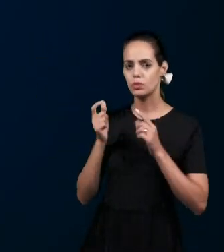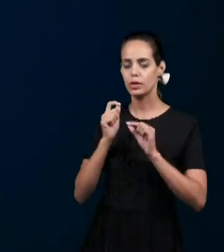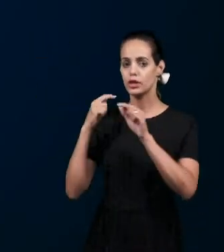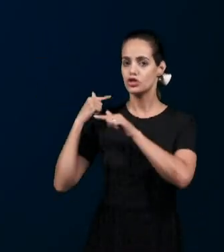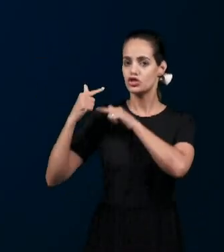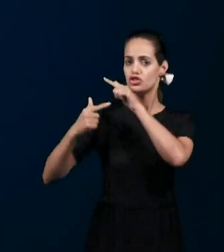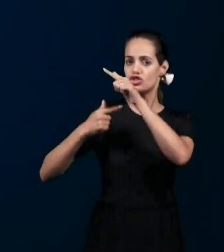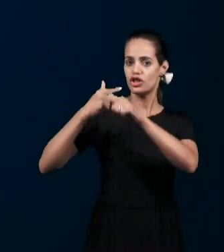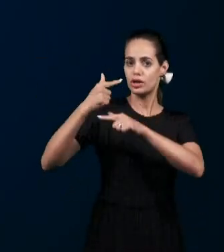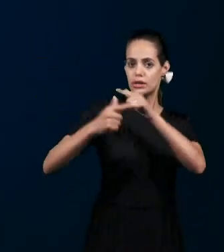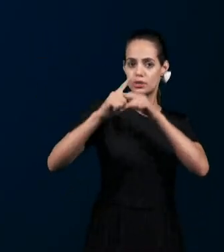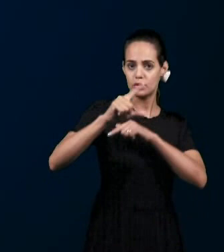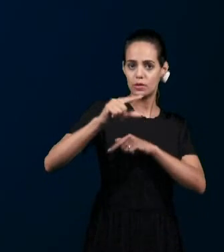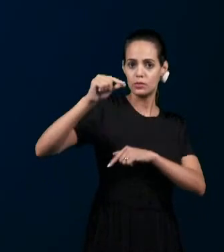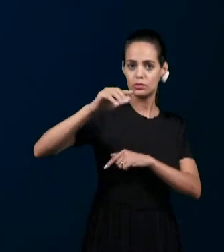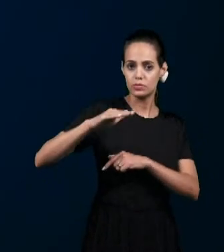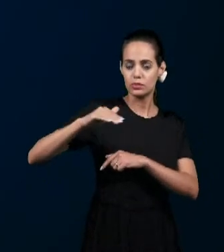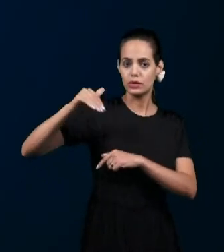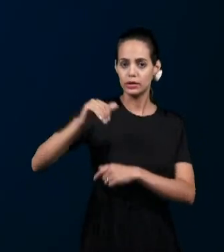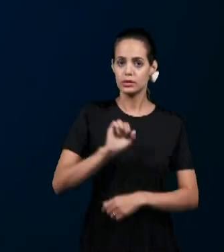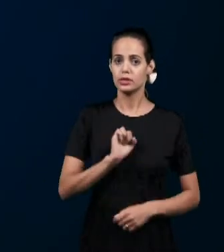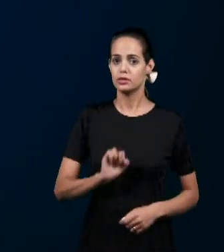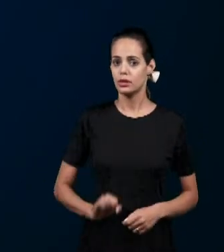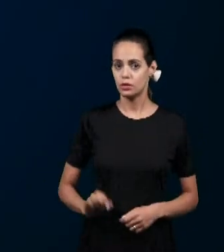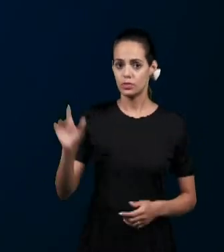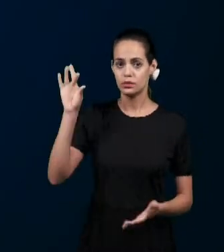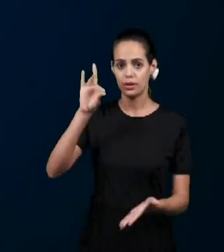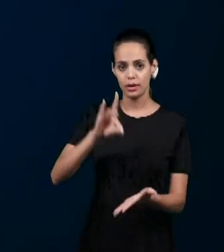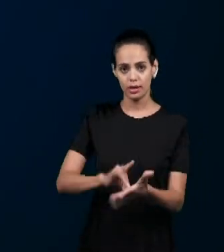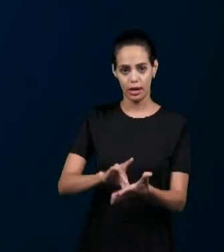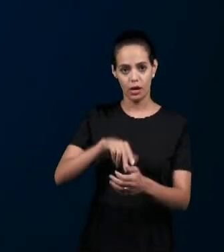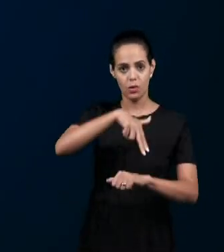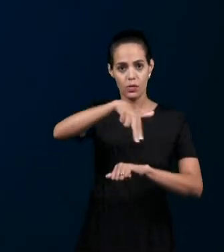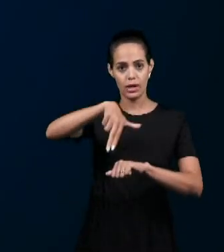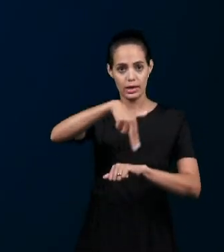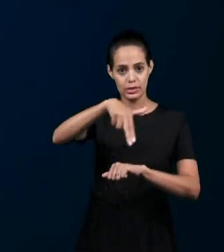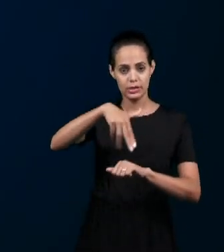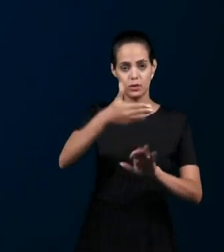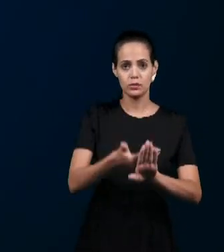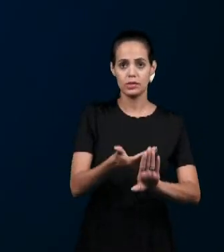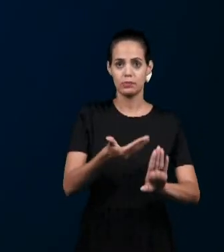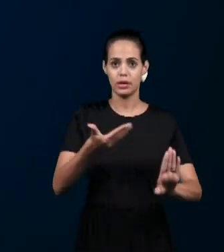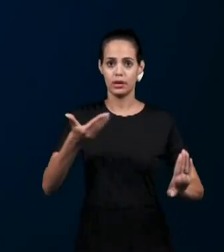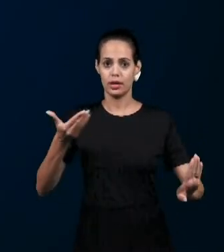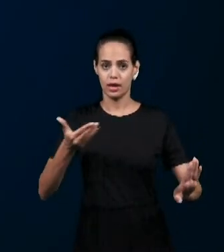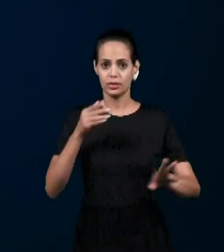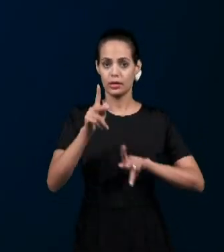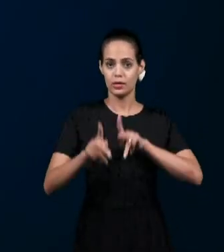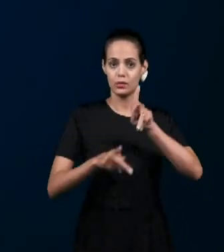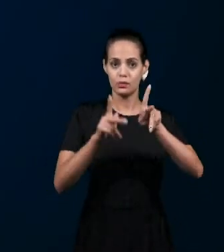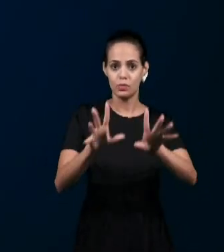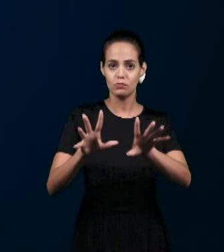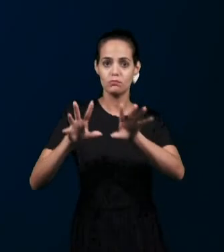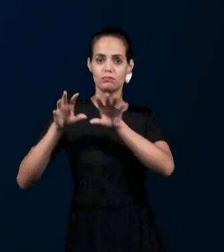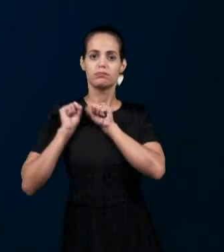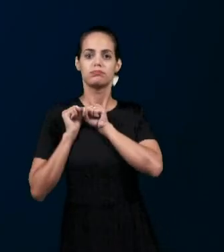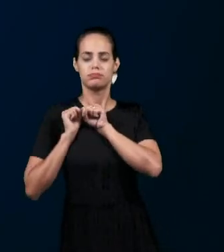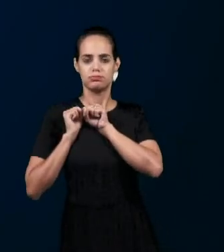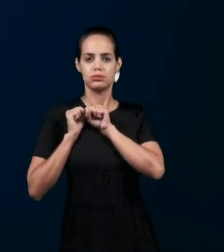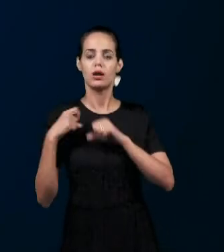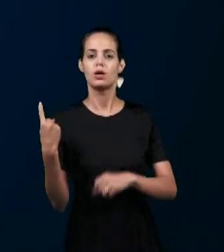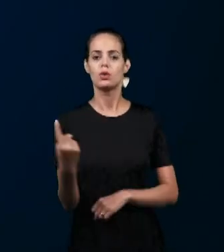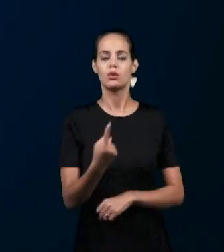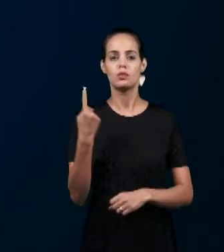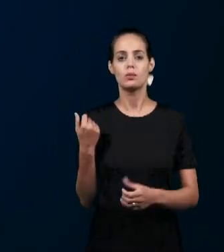Sacerdócio real Nação santa Povo adquirido Fomos comprado pelo sangue de Jesus